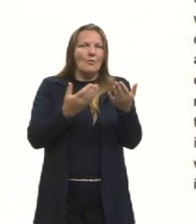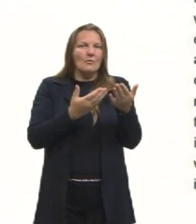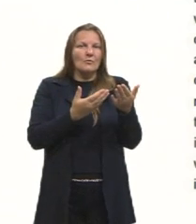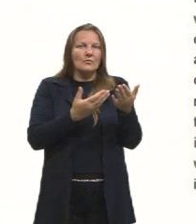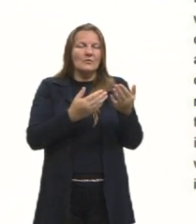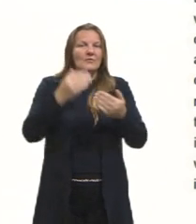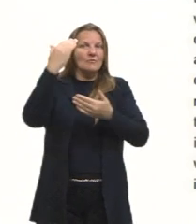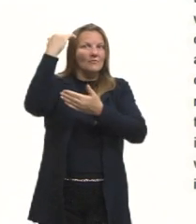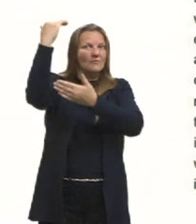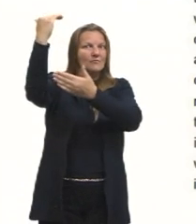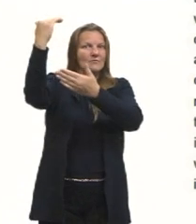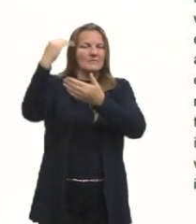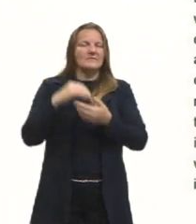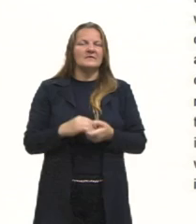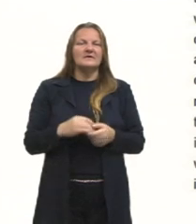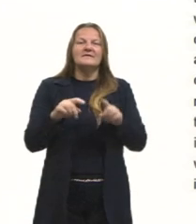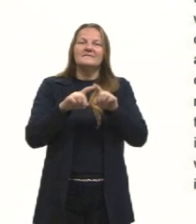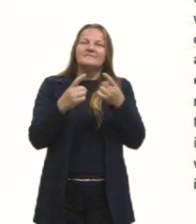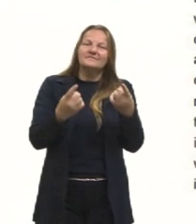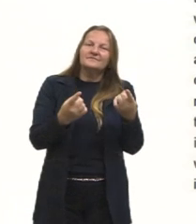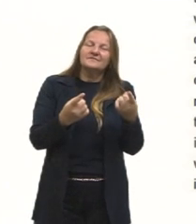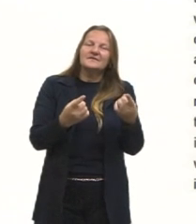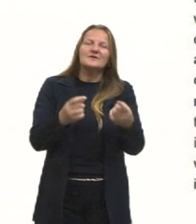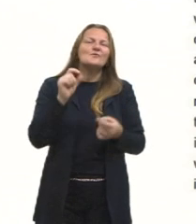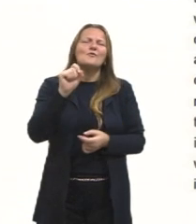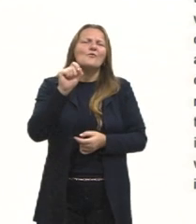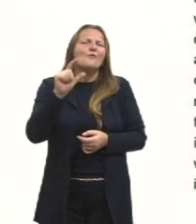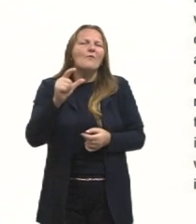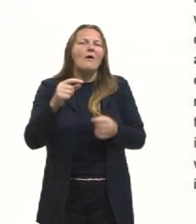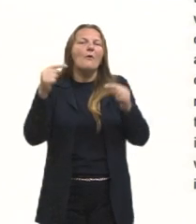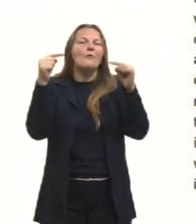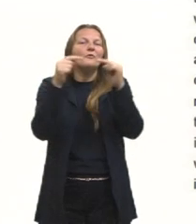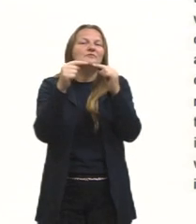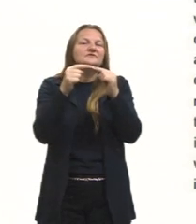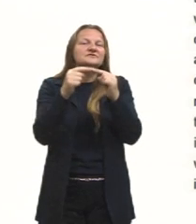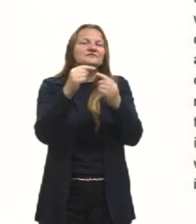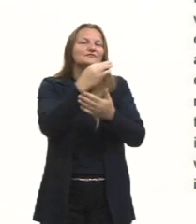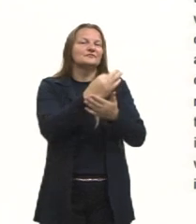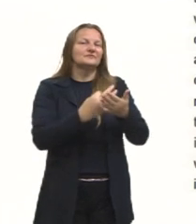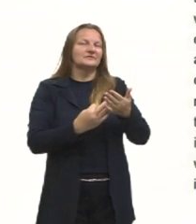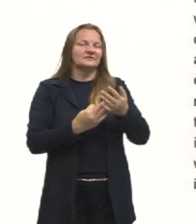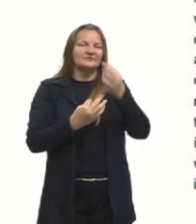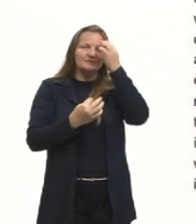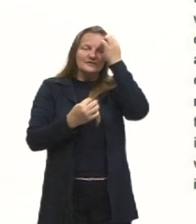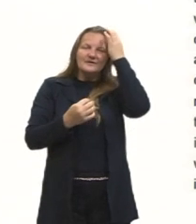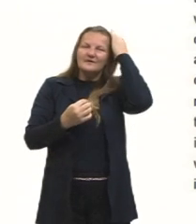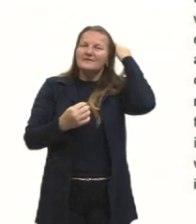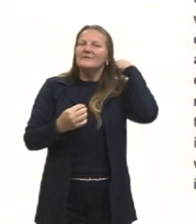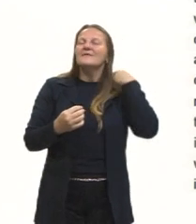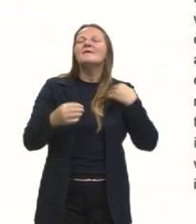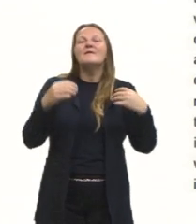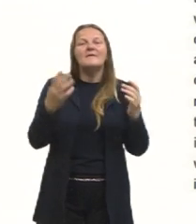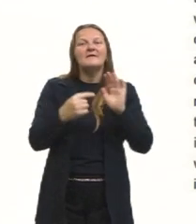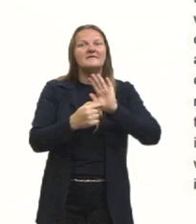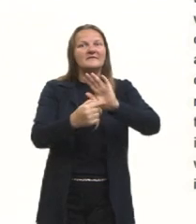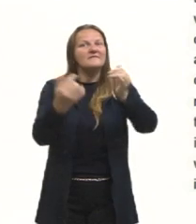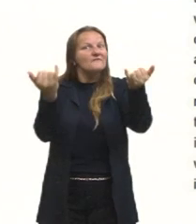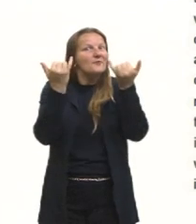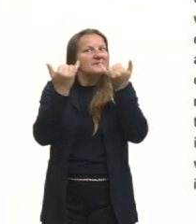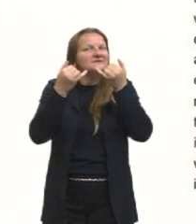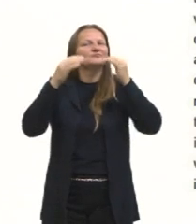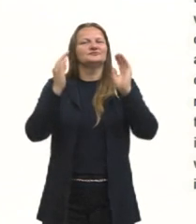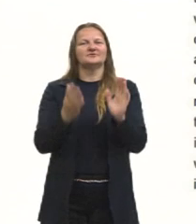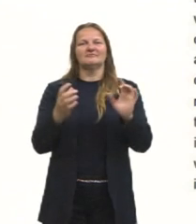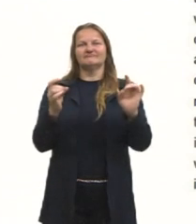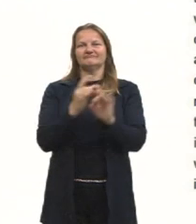celebridade e aí ele pede assim, qual é o objetivo desse texto? Bom, eu já trago a informação para vocês,